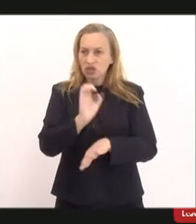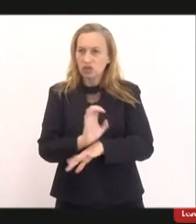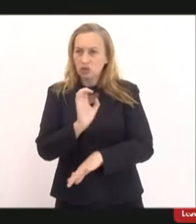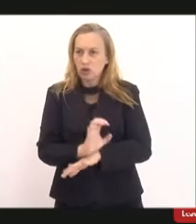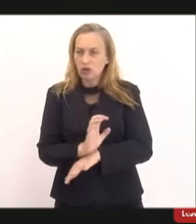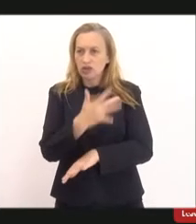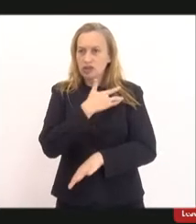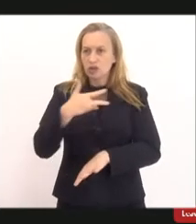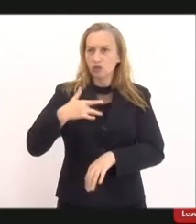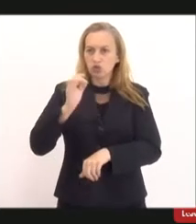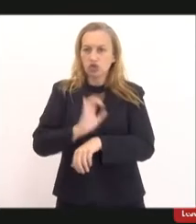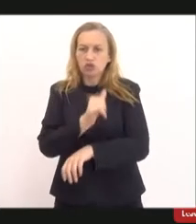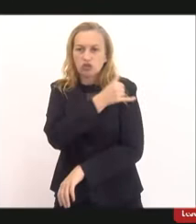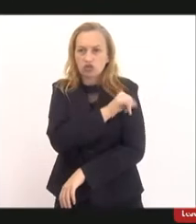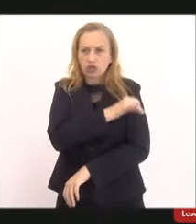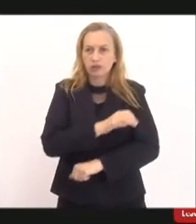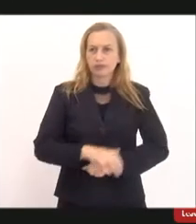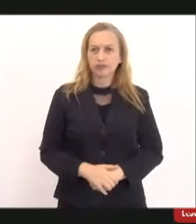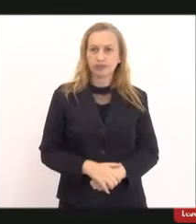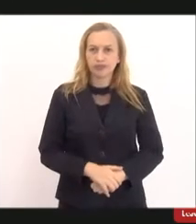de saúde do estado do Rio de Janeiro.